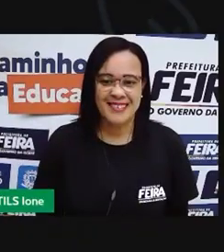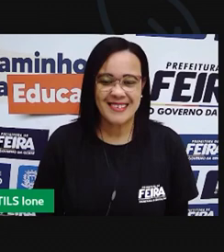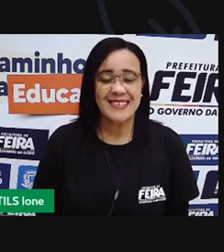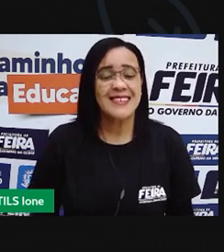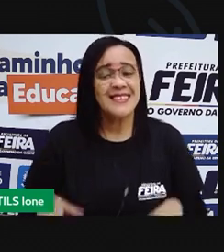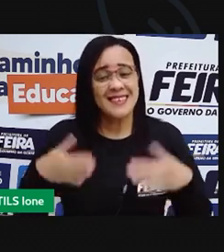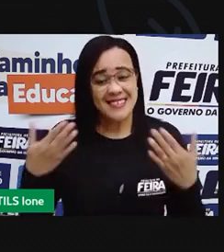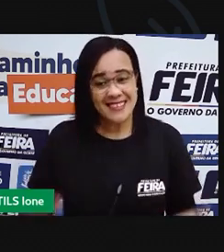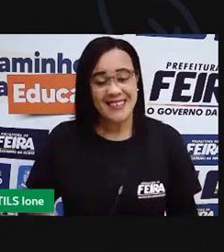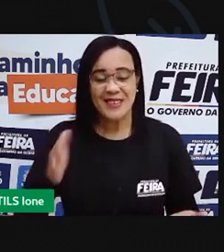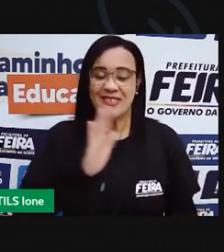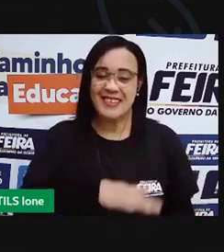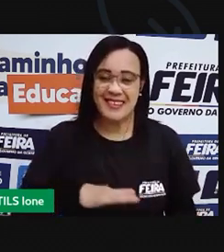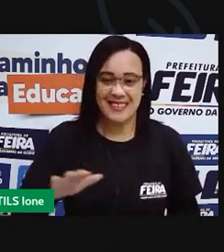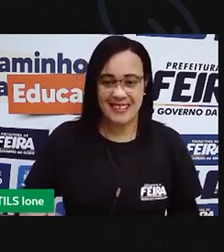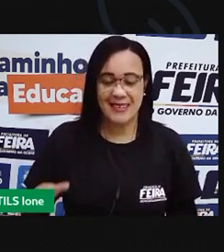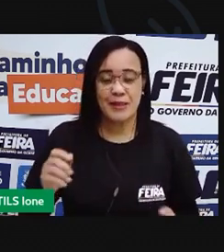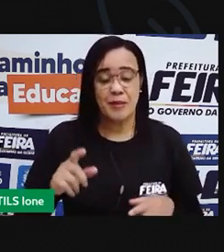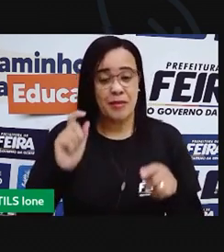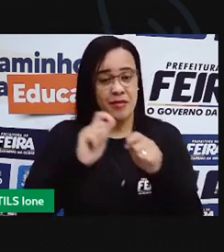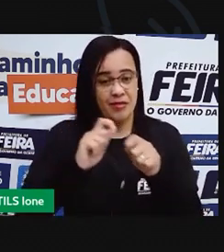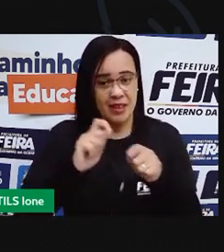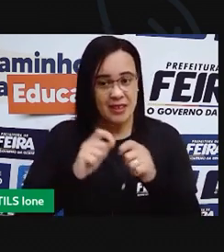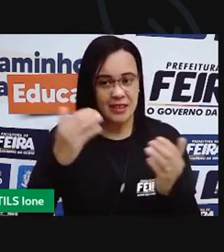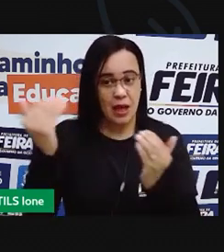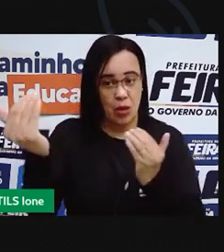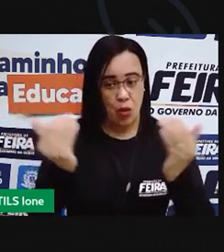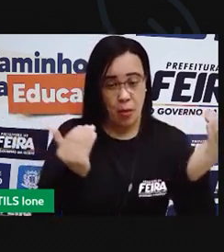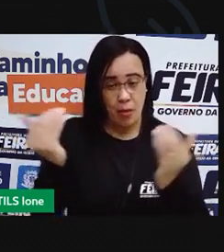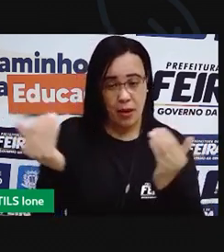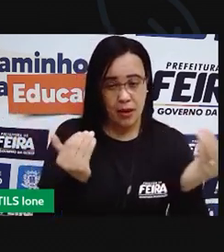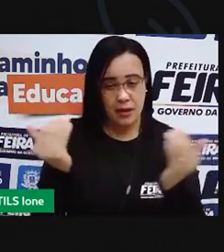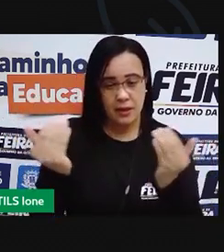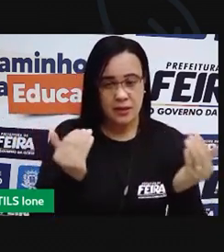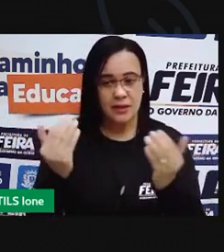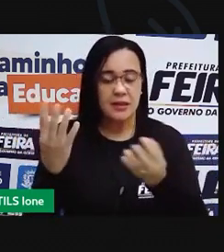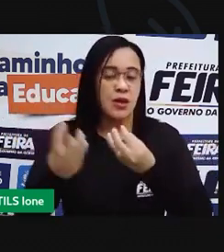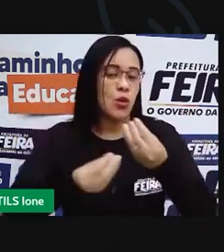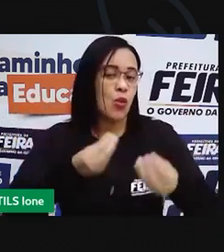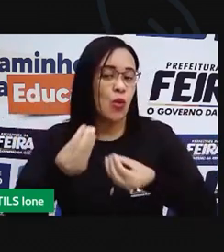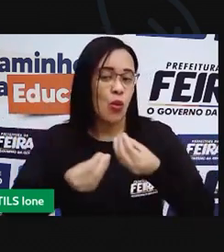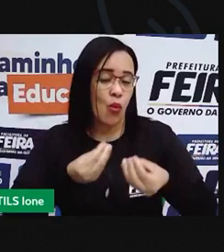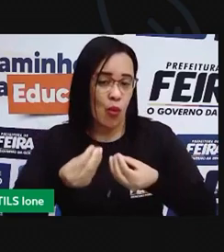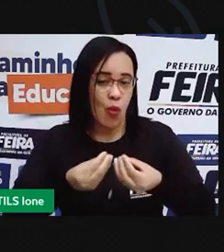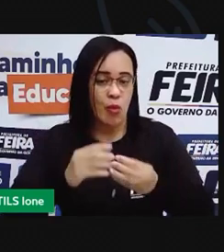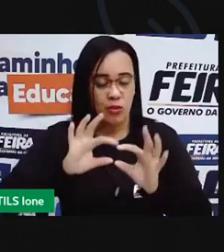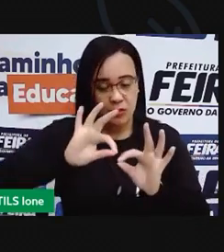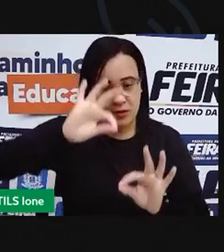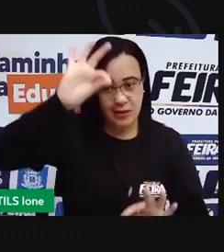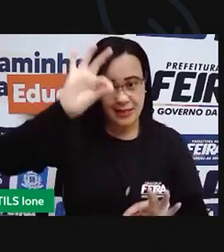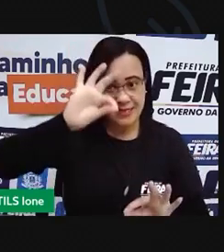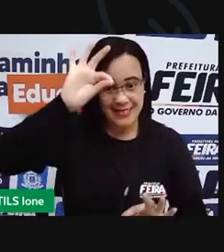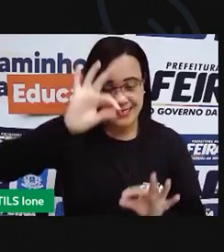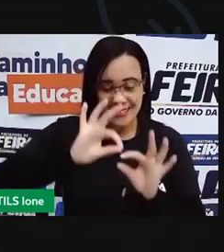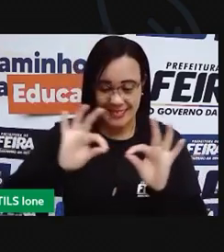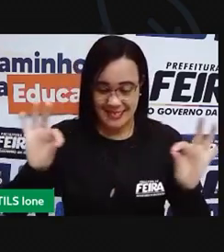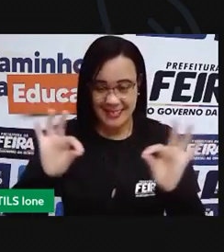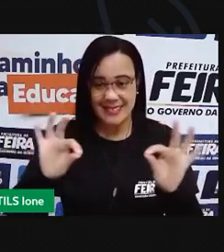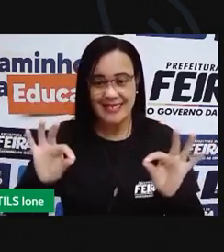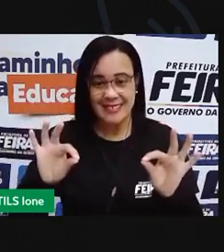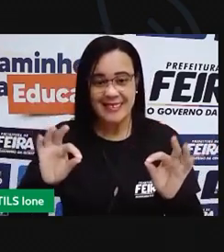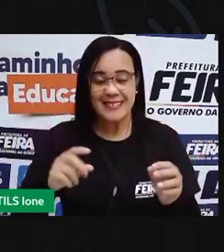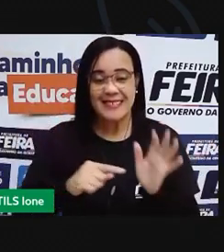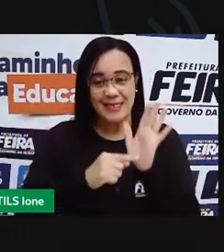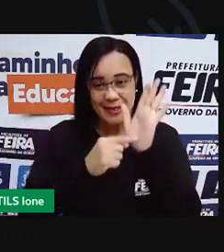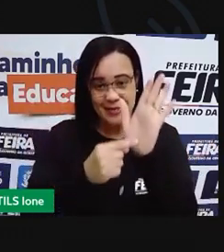Então, crianças, para fazer a comparação dos tamanhos, eu trouxe aqui alguns objetos. De